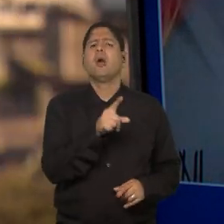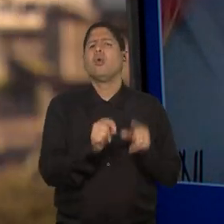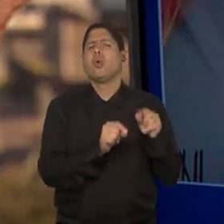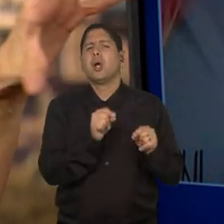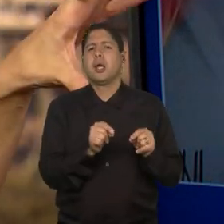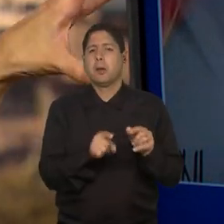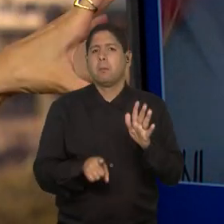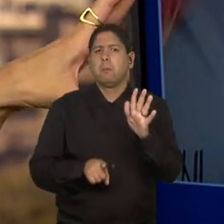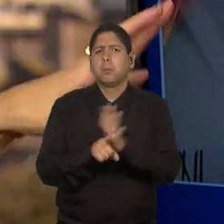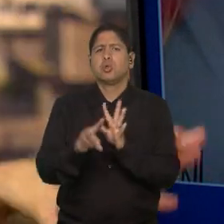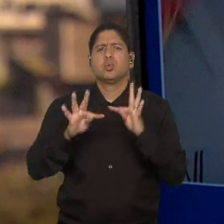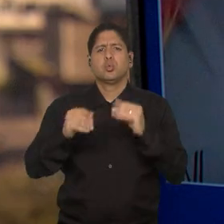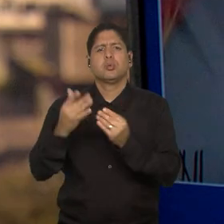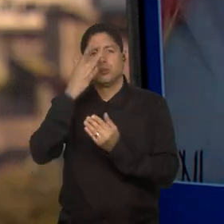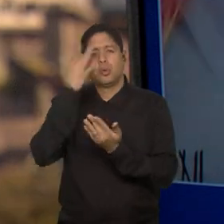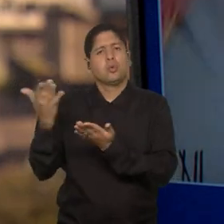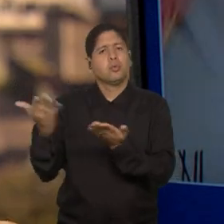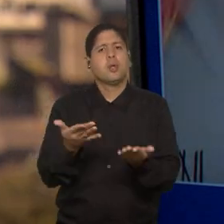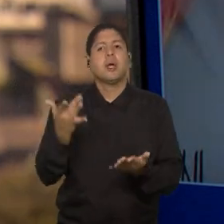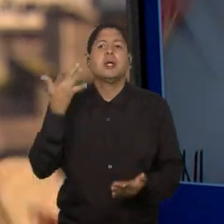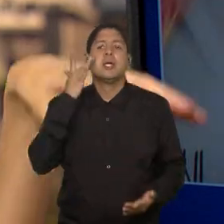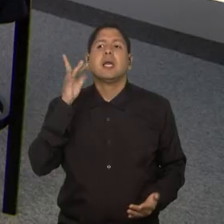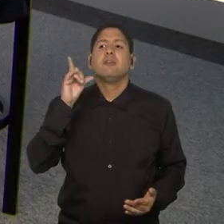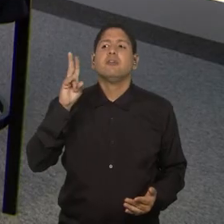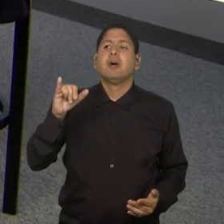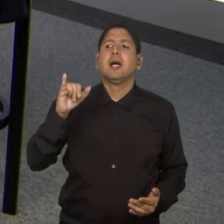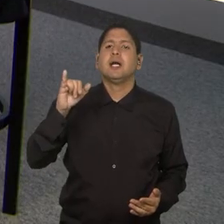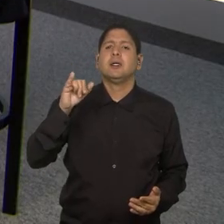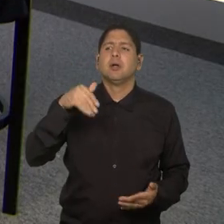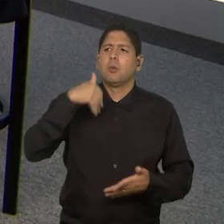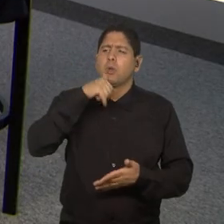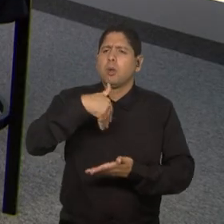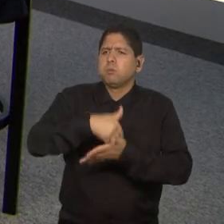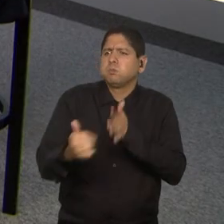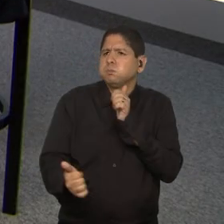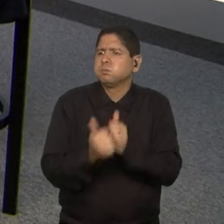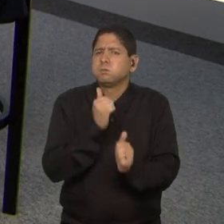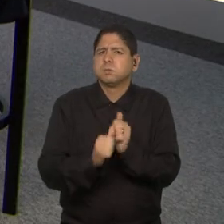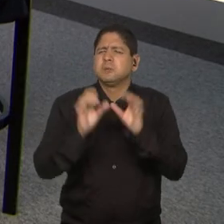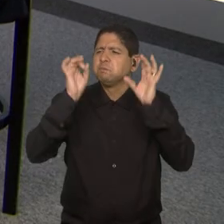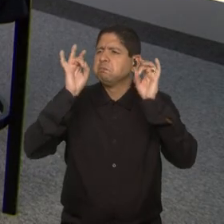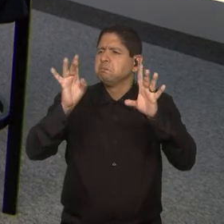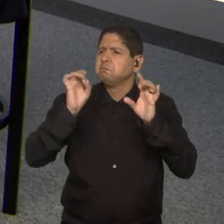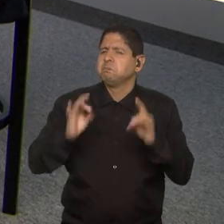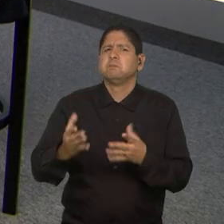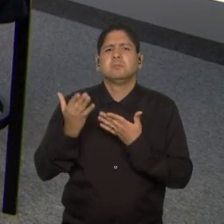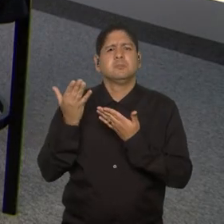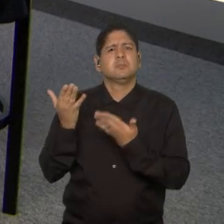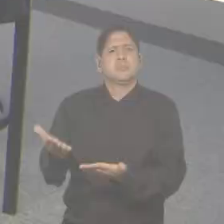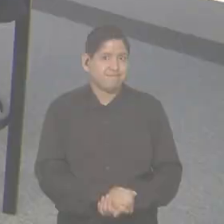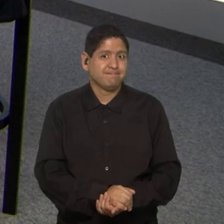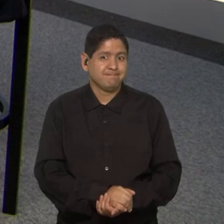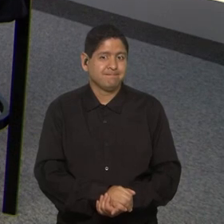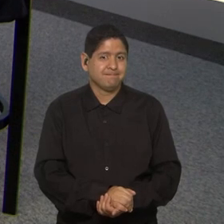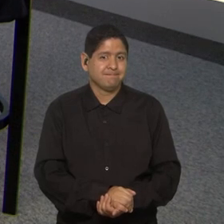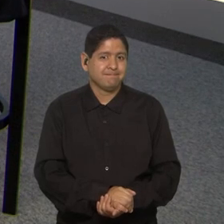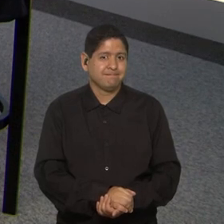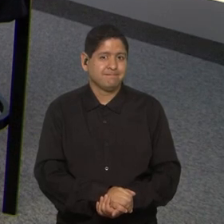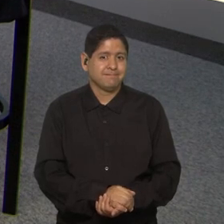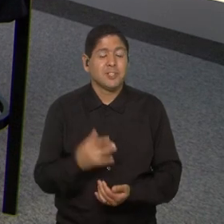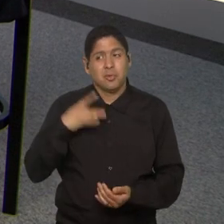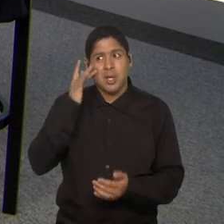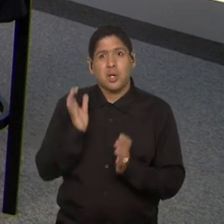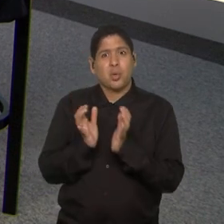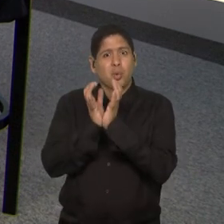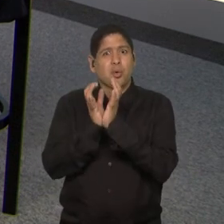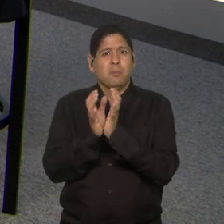que pergunta para todos os convidados, quem você acha que vai ser a jogadora destaque nesse Mundial? Acho que a Copa